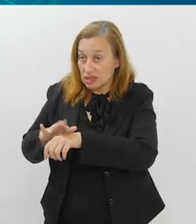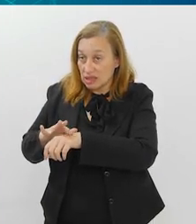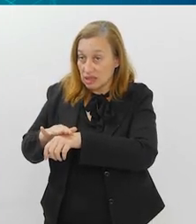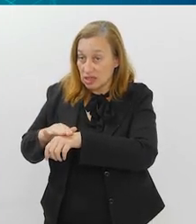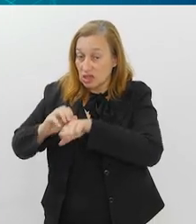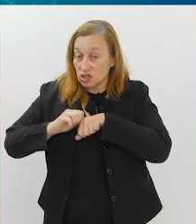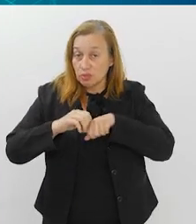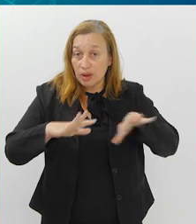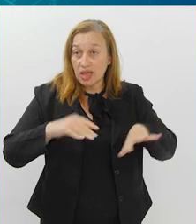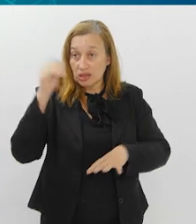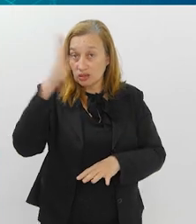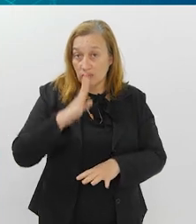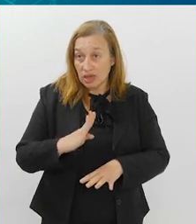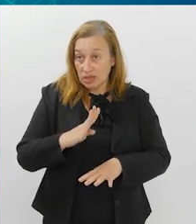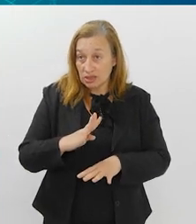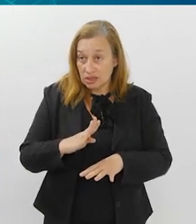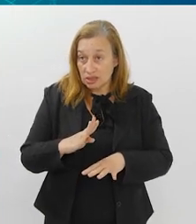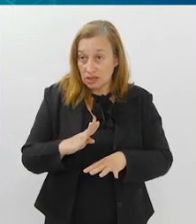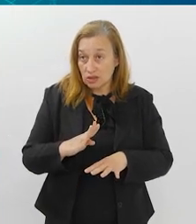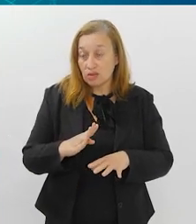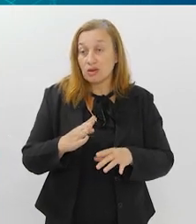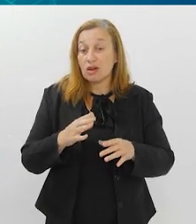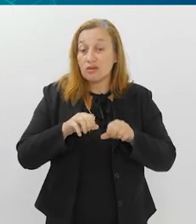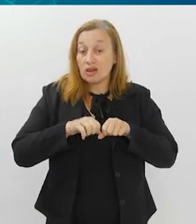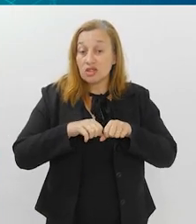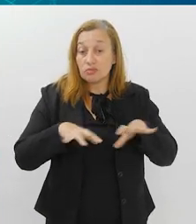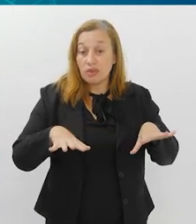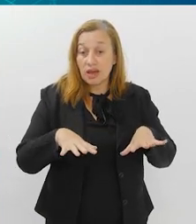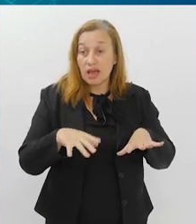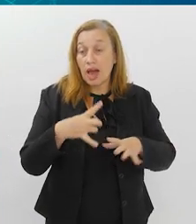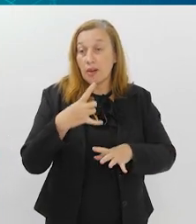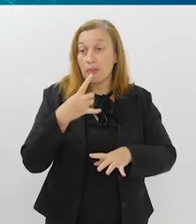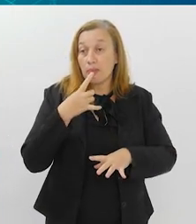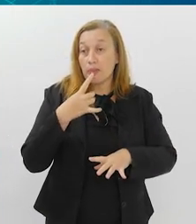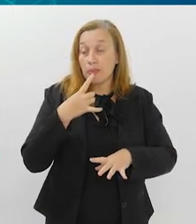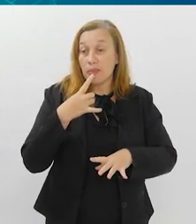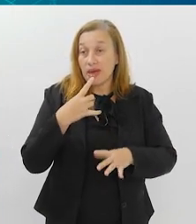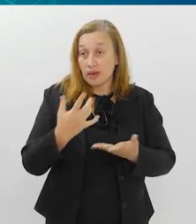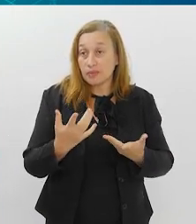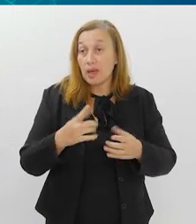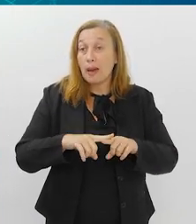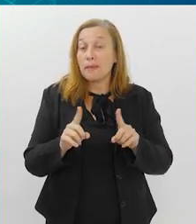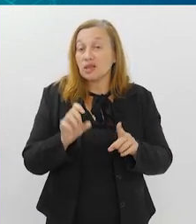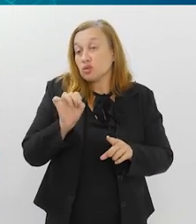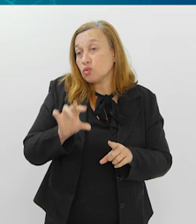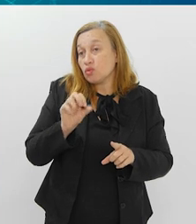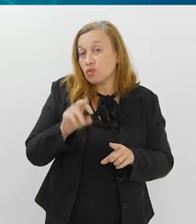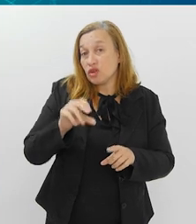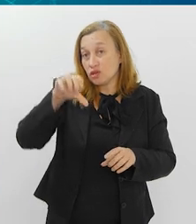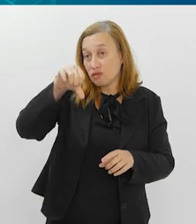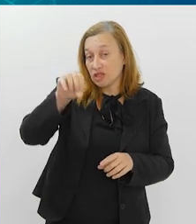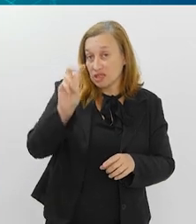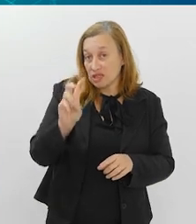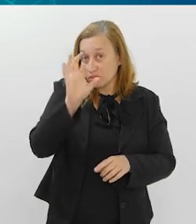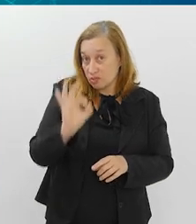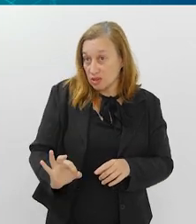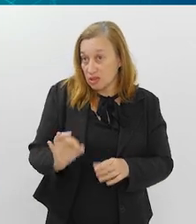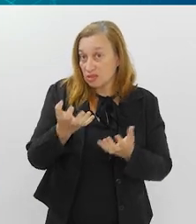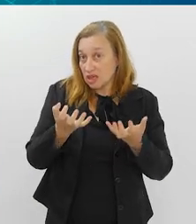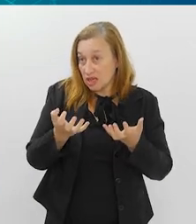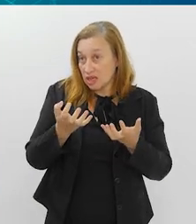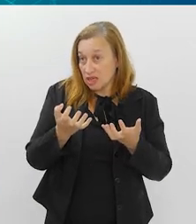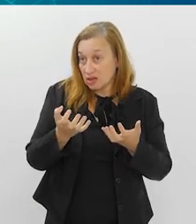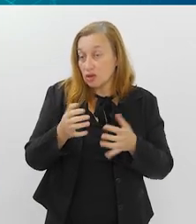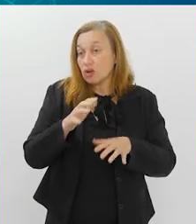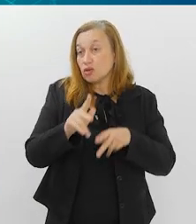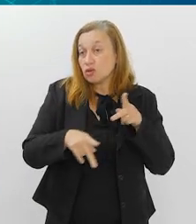ali no convivente próximo dele. Mas esse vírus vai encontrar 95%, que é o